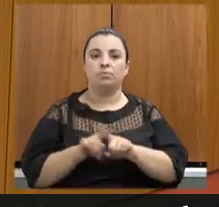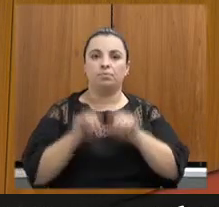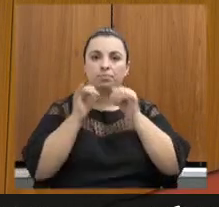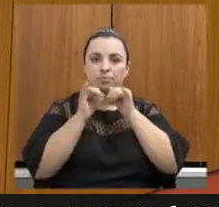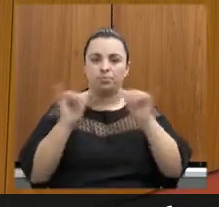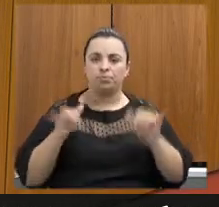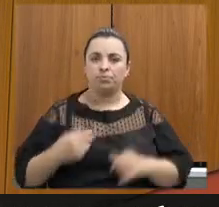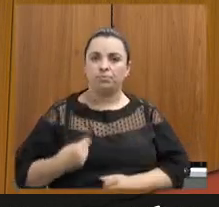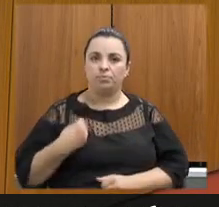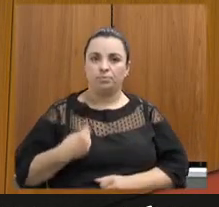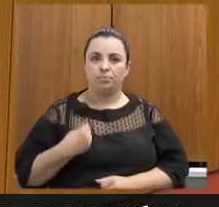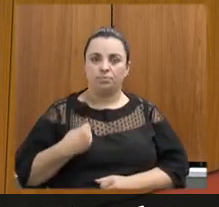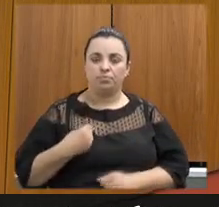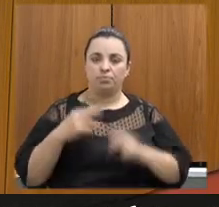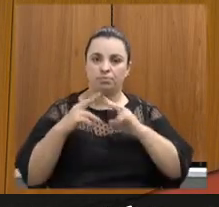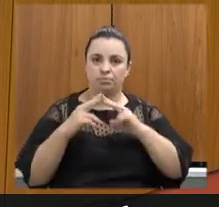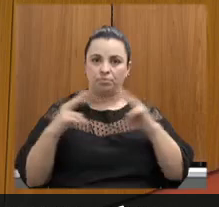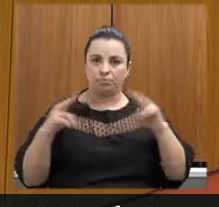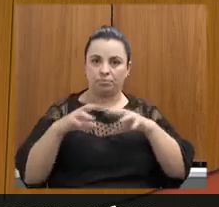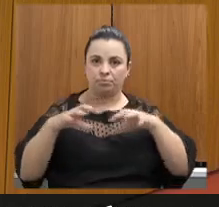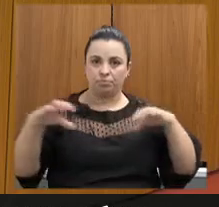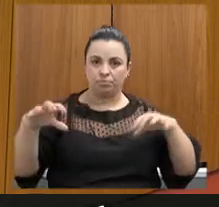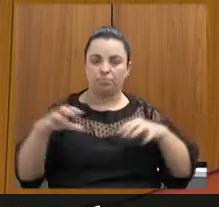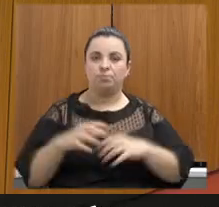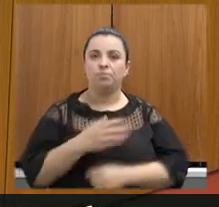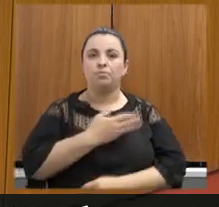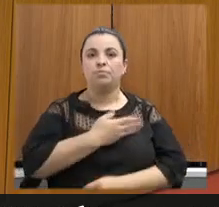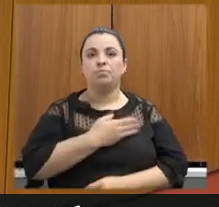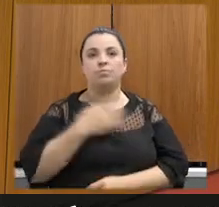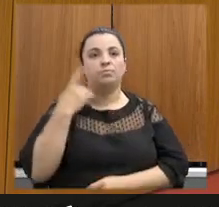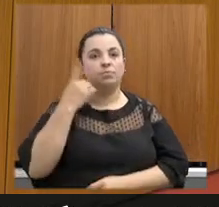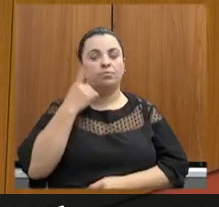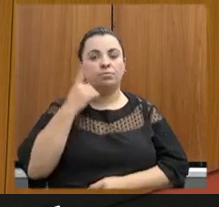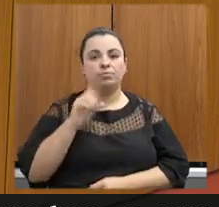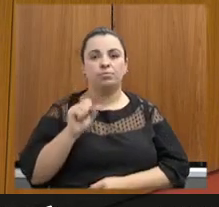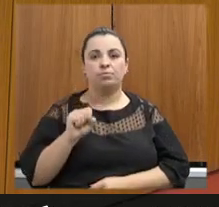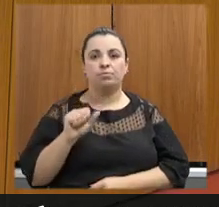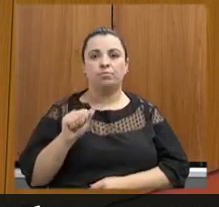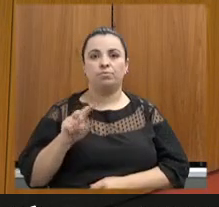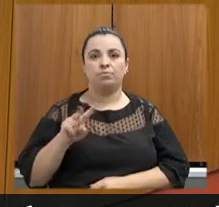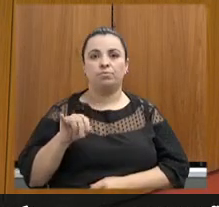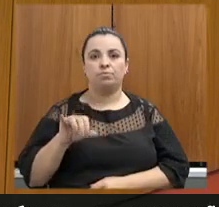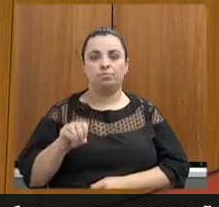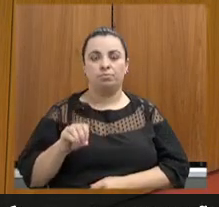remotamente, do nosso querido amigo, deputado Sábio Souza Cruz.